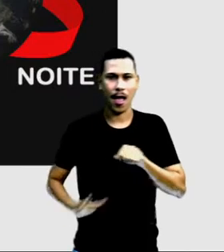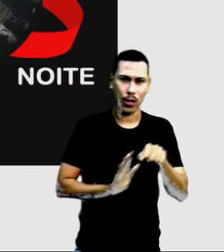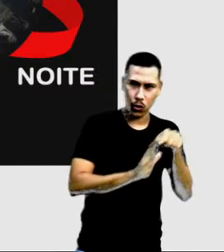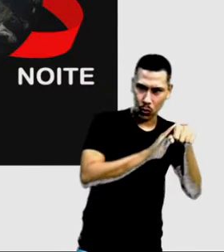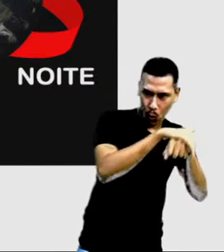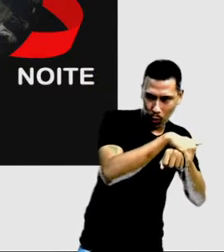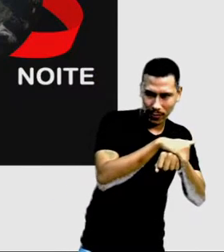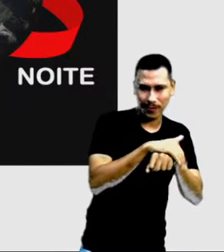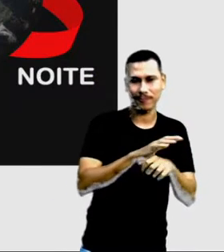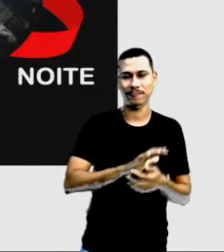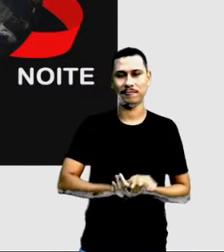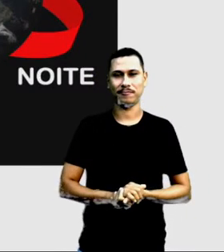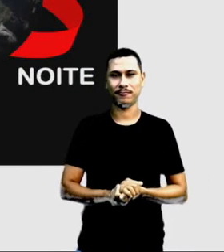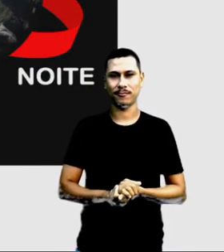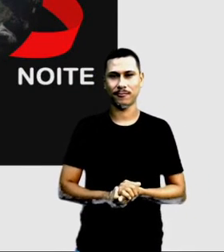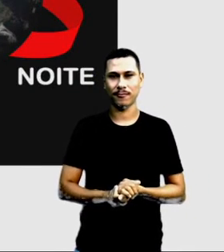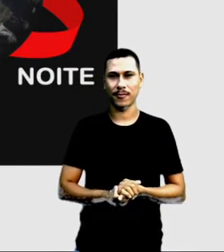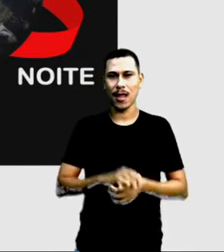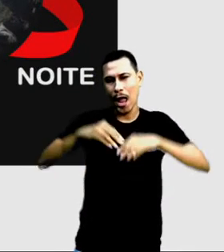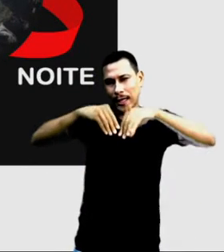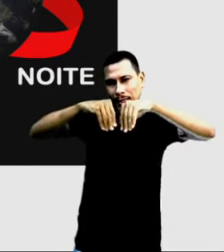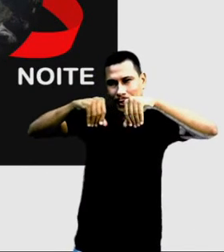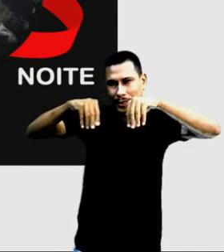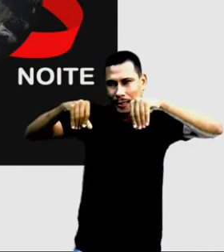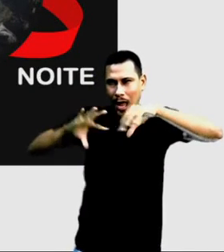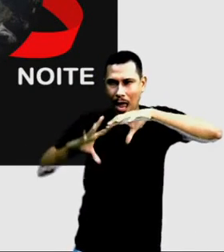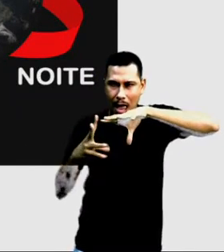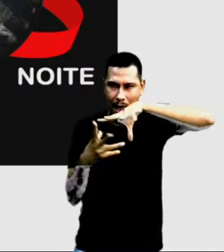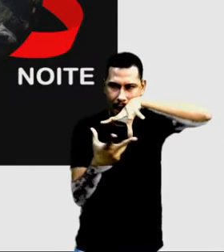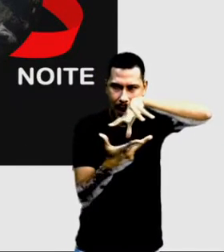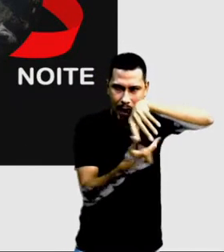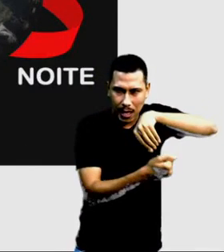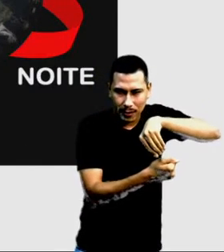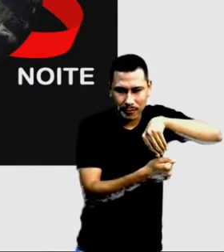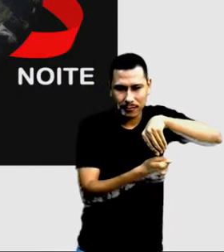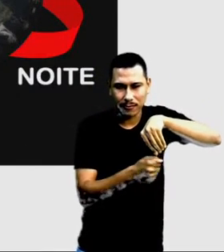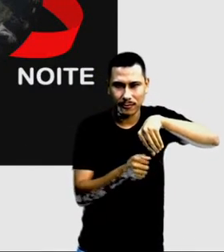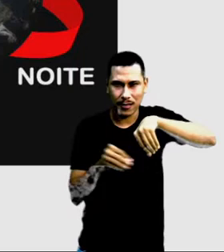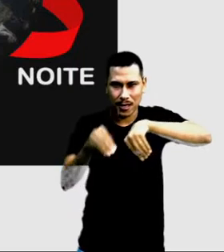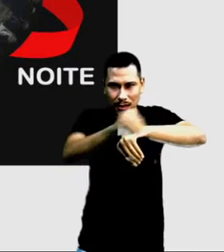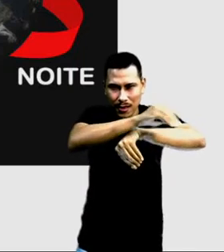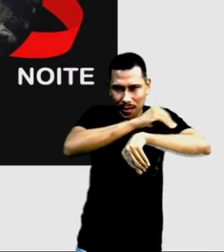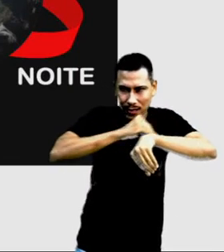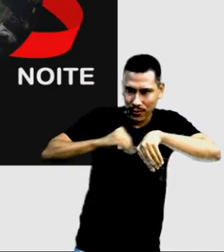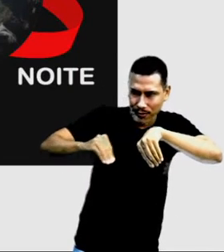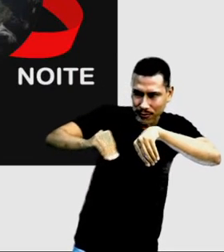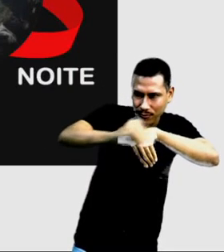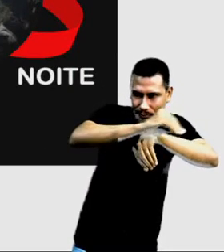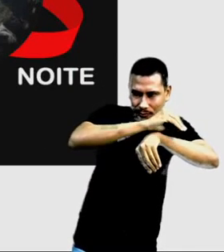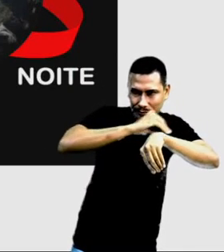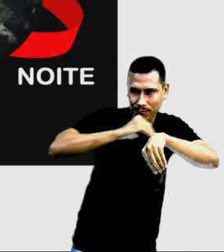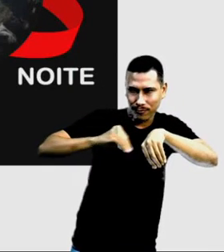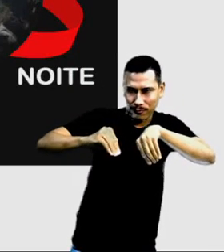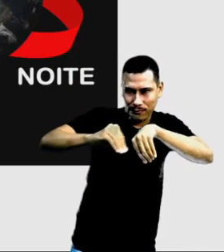Quando Terra gira, a ao curso que ela gira,